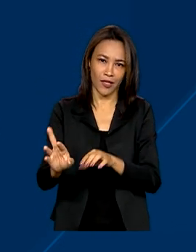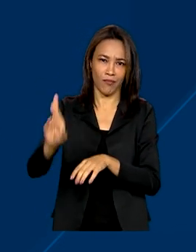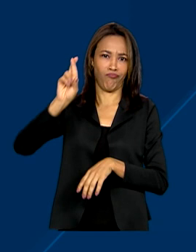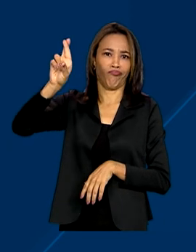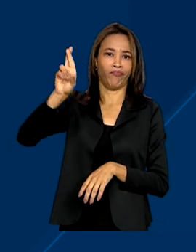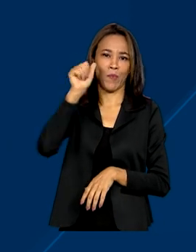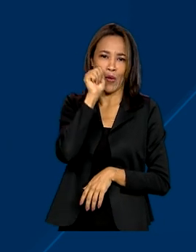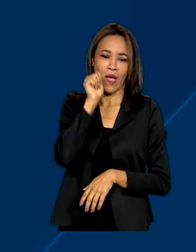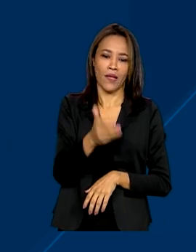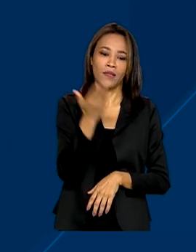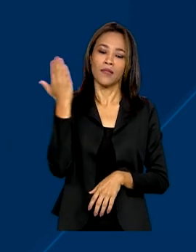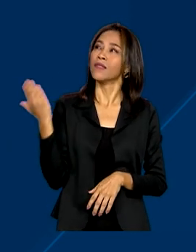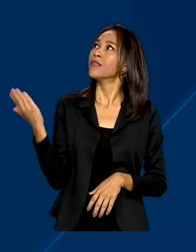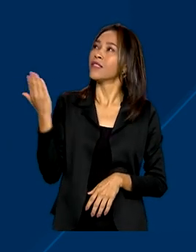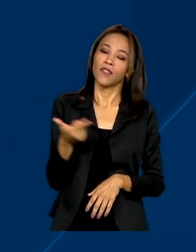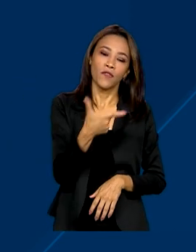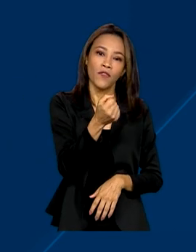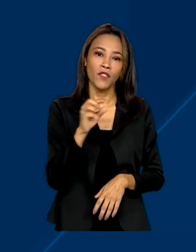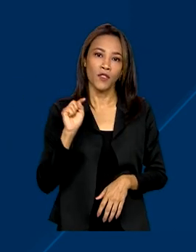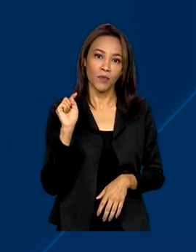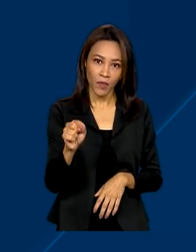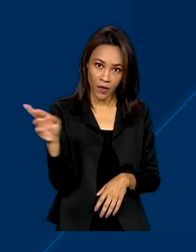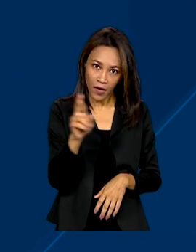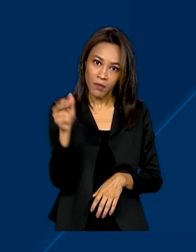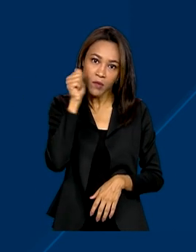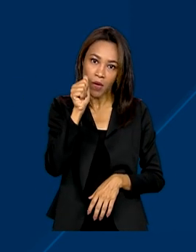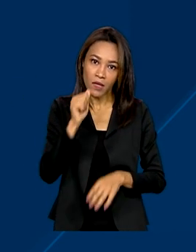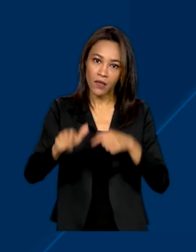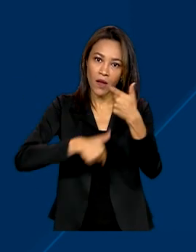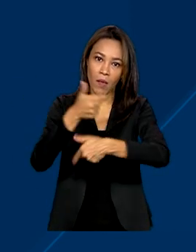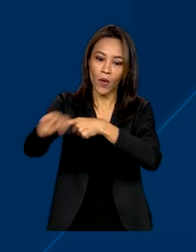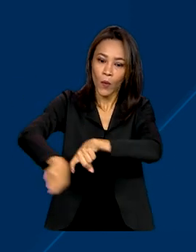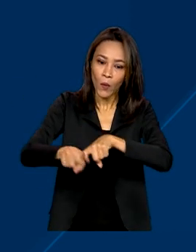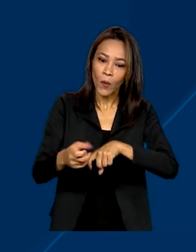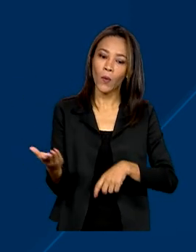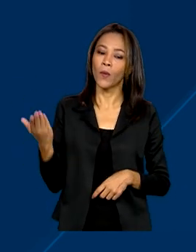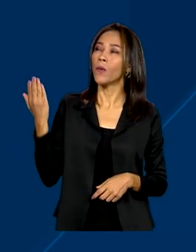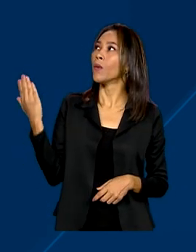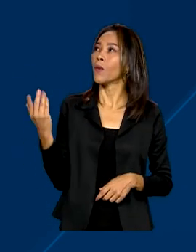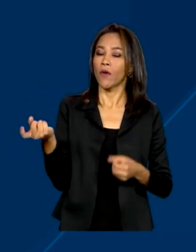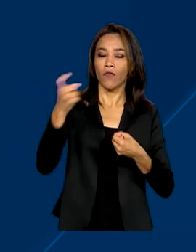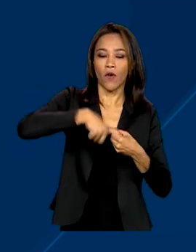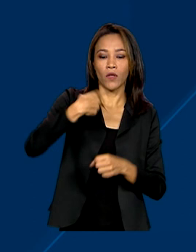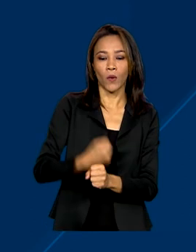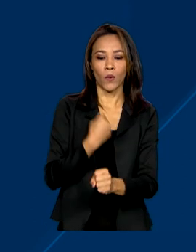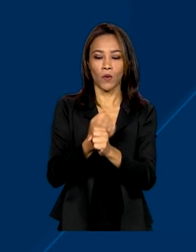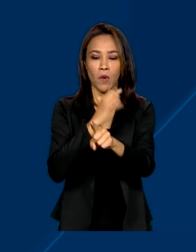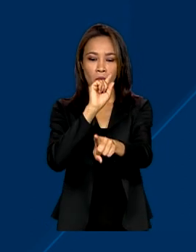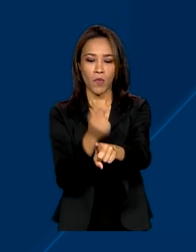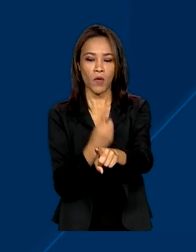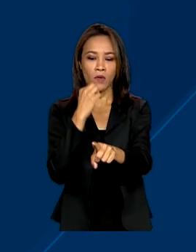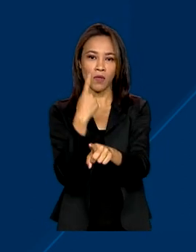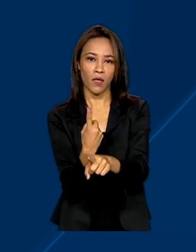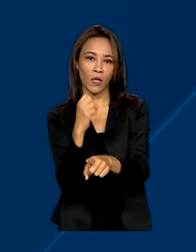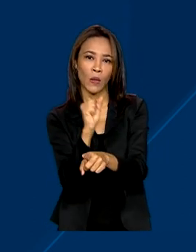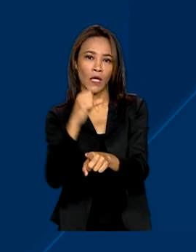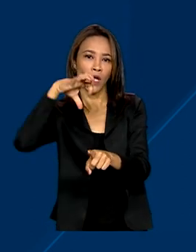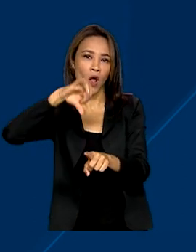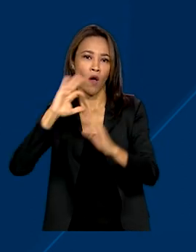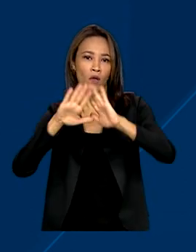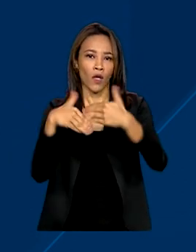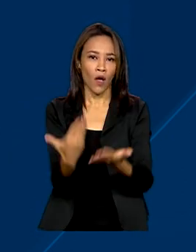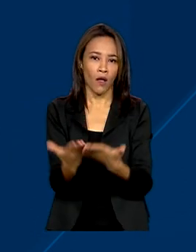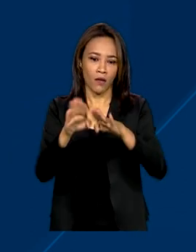para 20 mil mulheres do campo, retomada das obras de 1.189 creches. Vagas